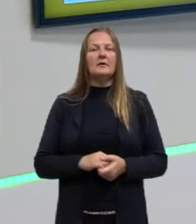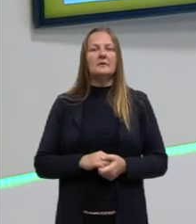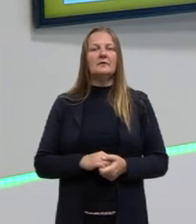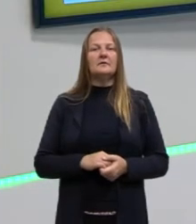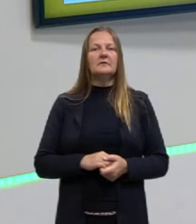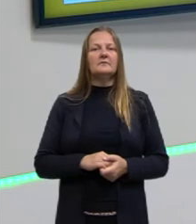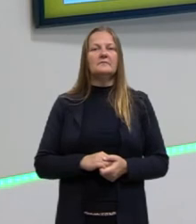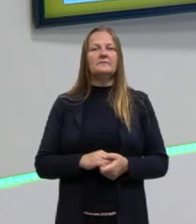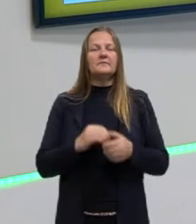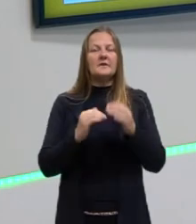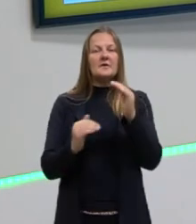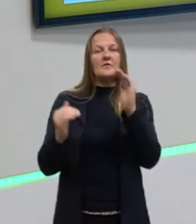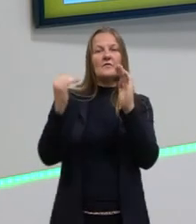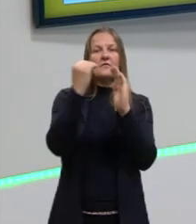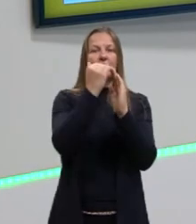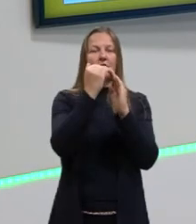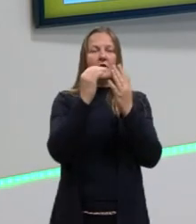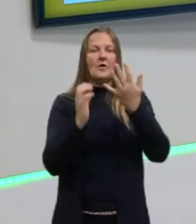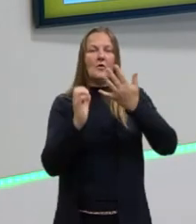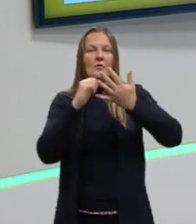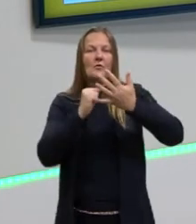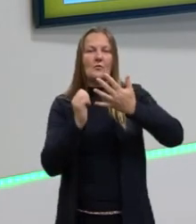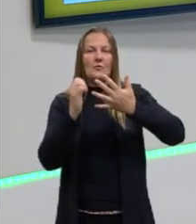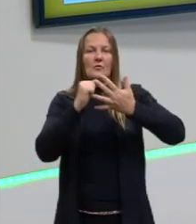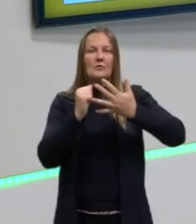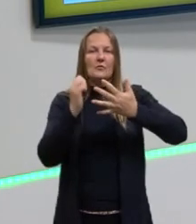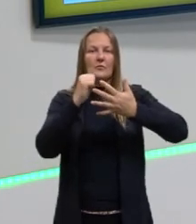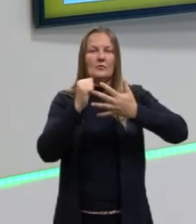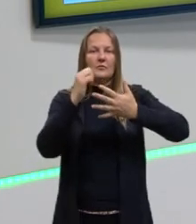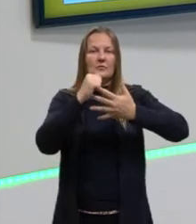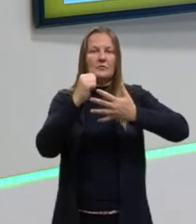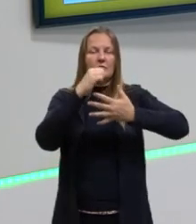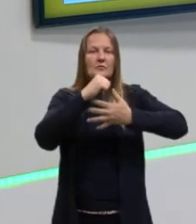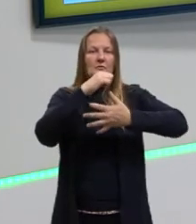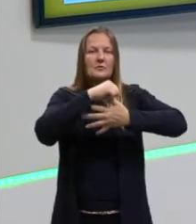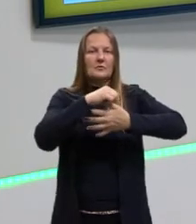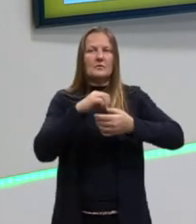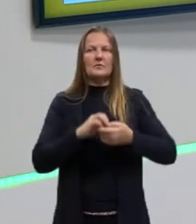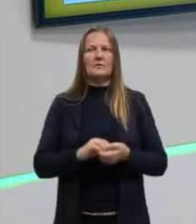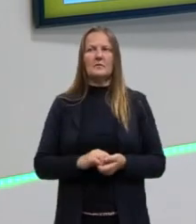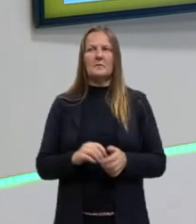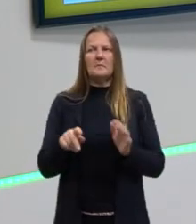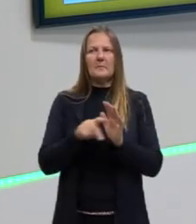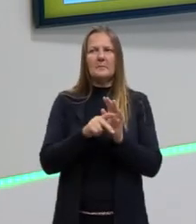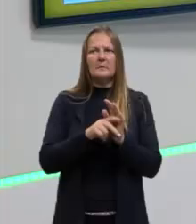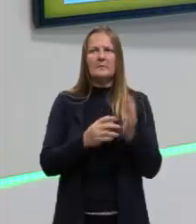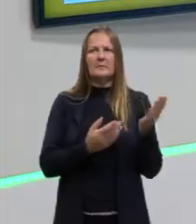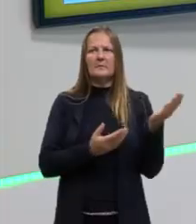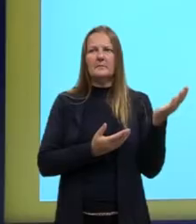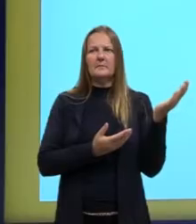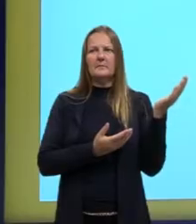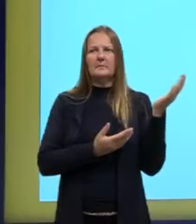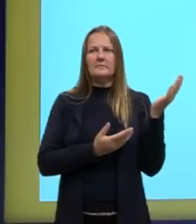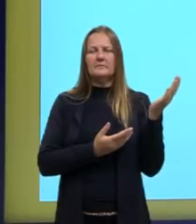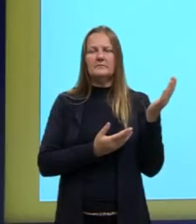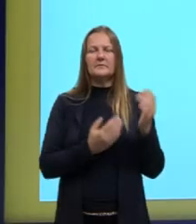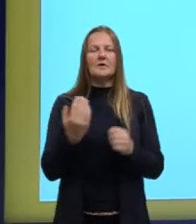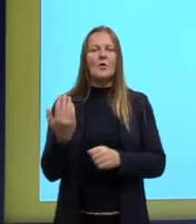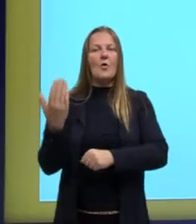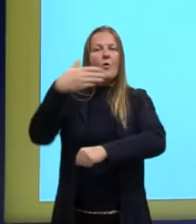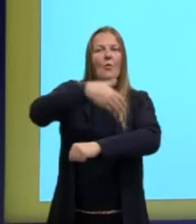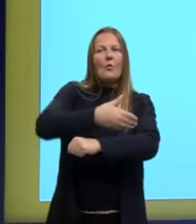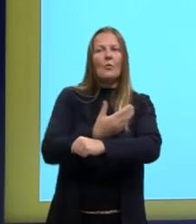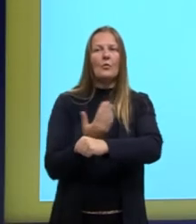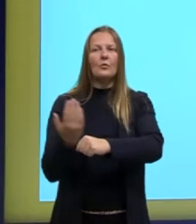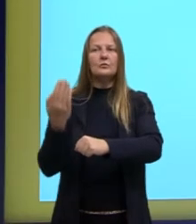mais avançado aí da cadeia alimentar, nessa cadeia aqui alimentar? Os golfinhos, né?